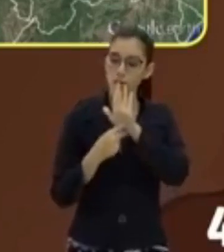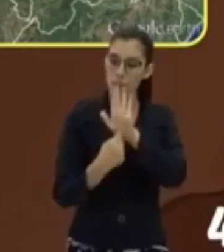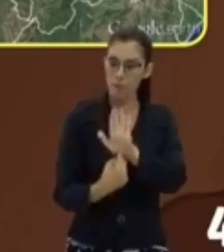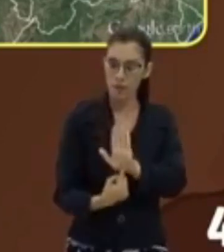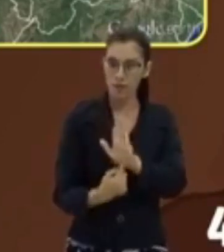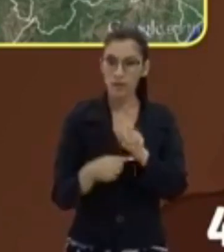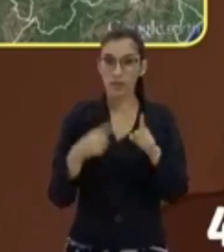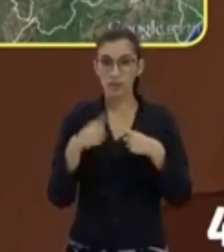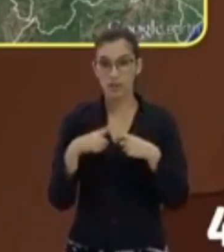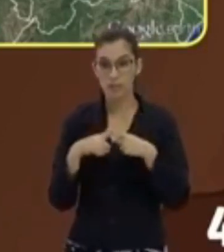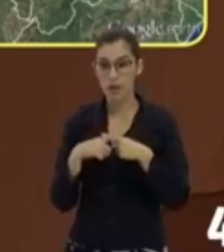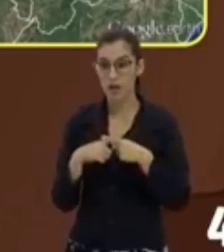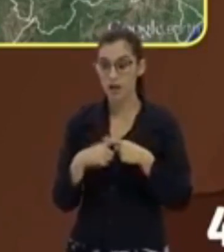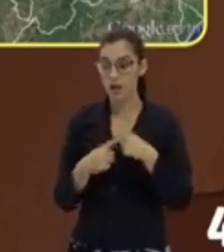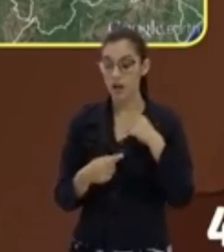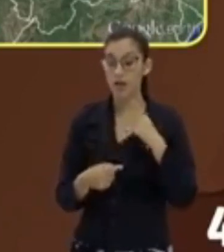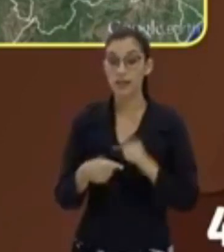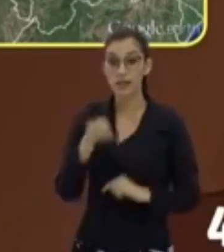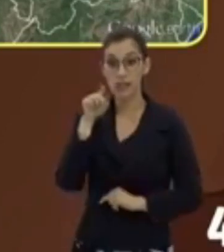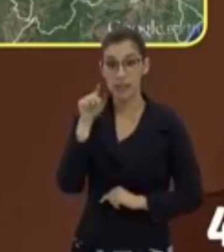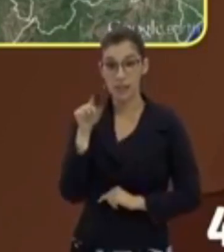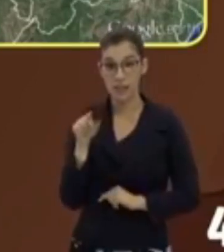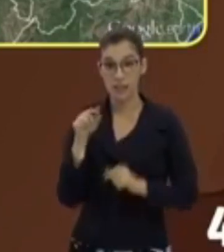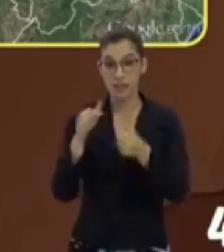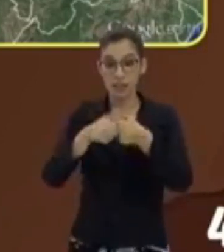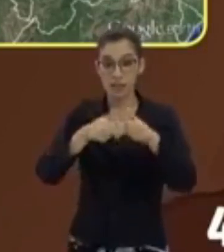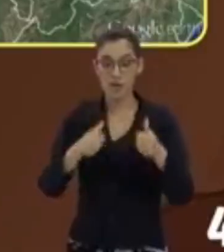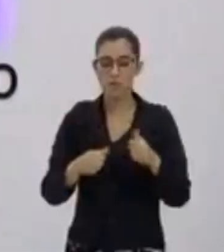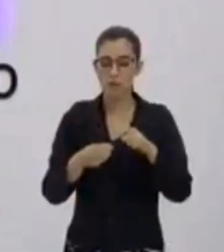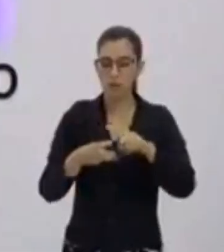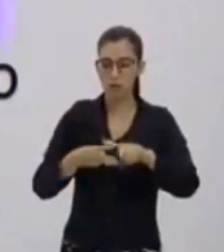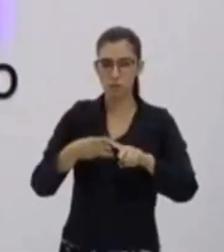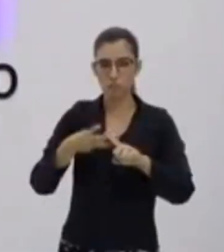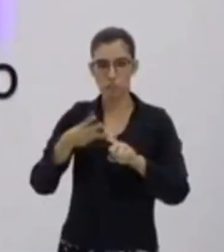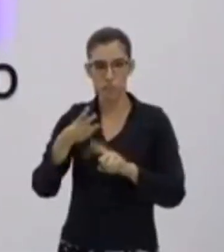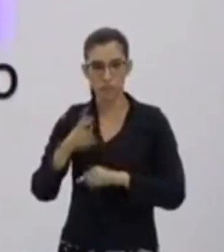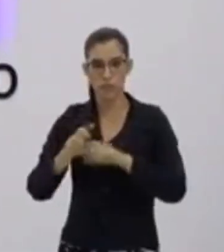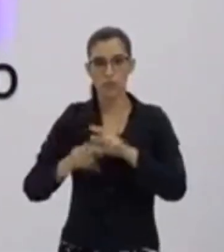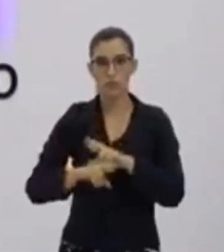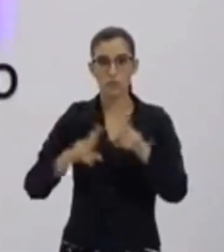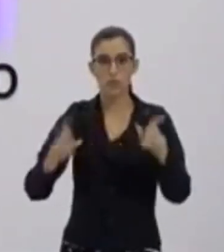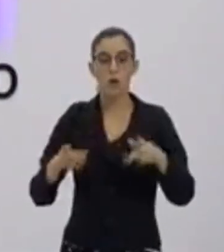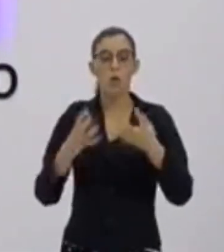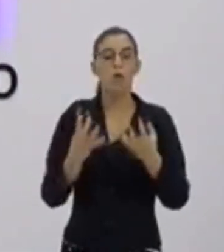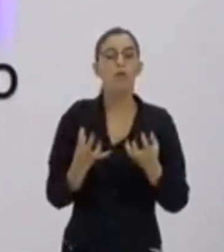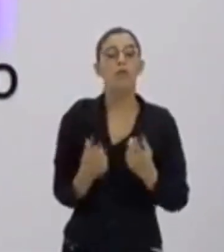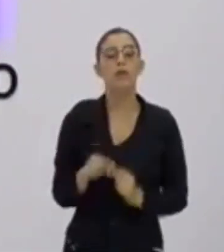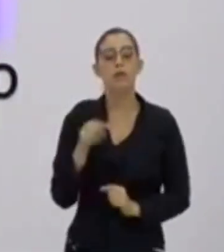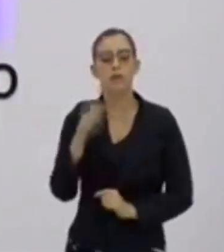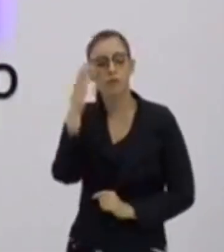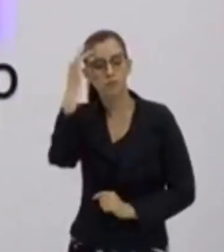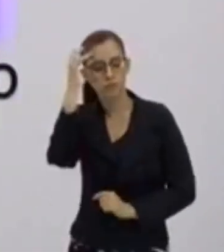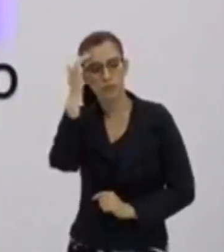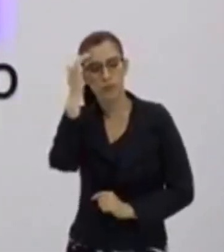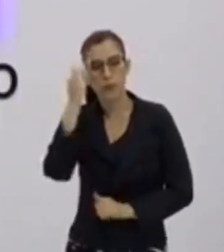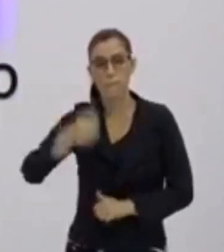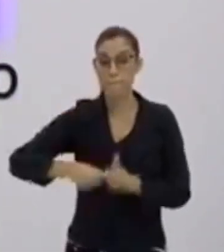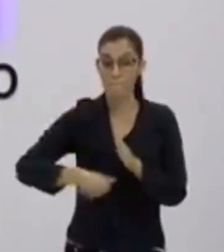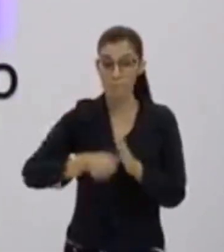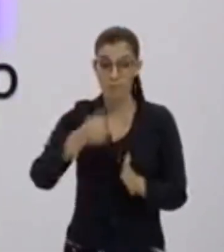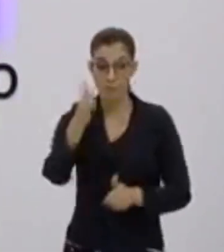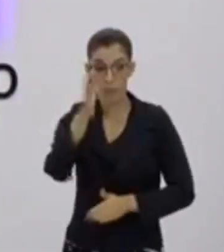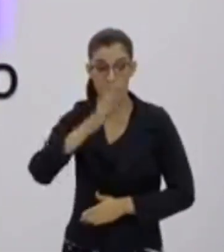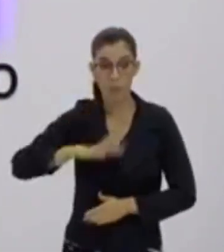dimensões. Bom, então, antes de avançarmos, o que eu quero que tu tenha compreendido nesse primeiro momento? Primeiro, que o mapa é a